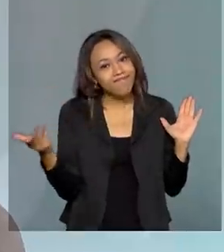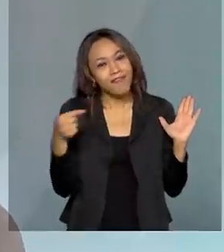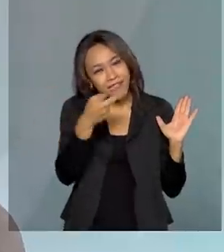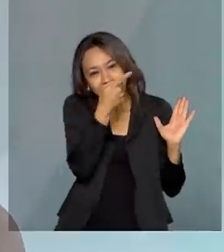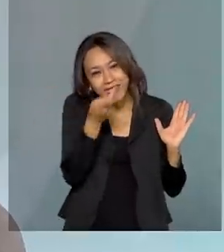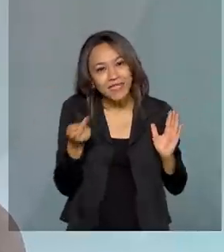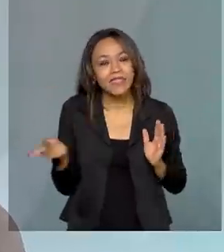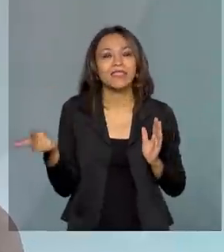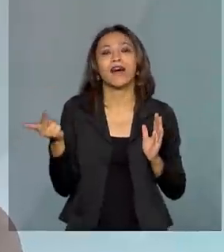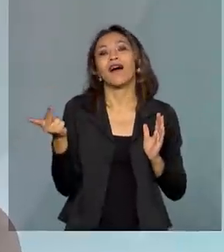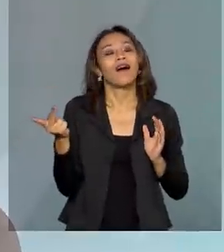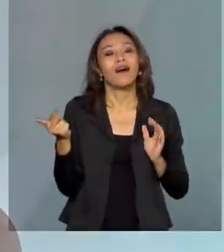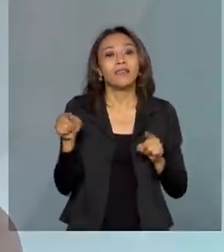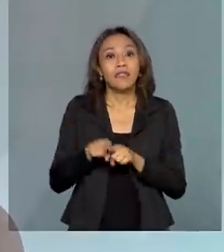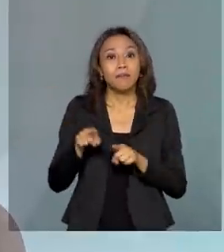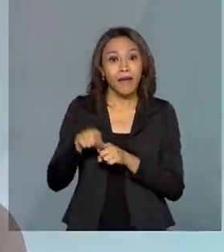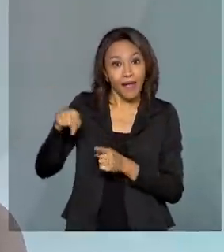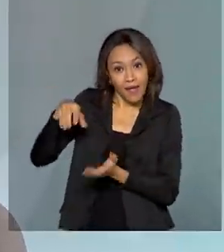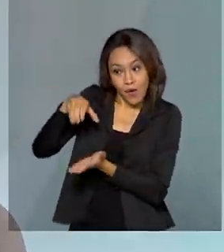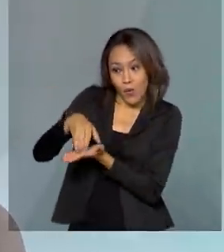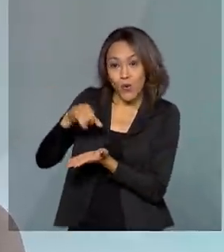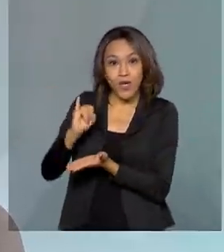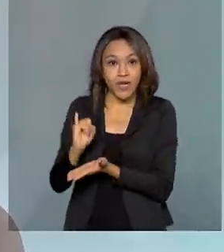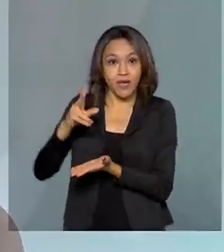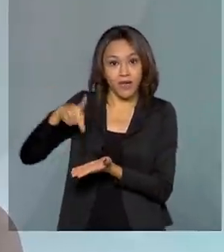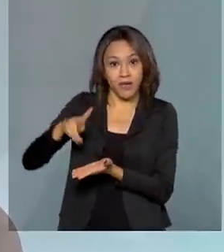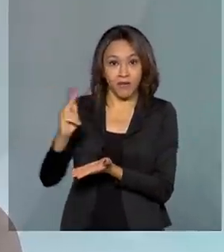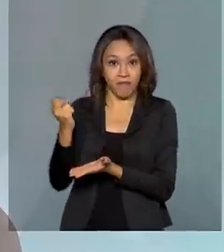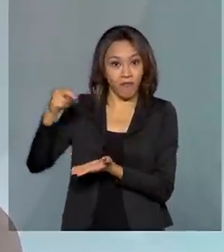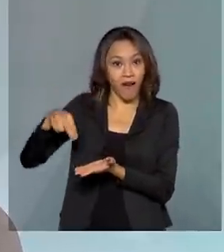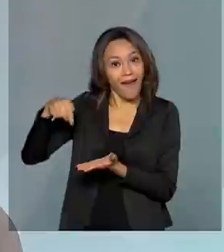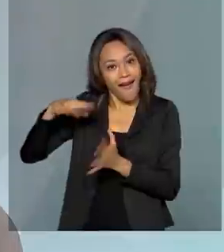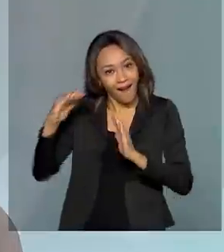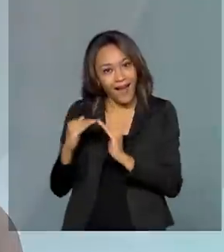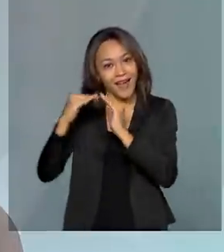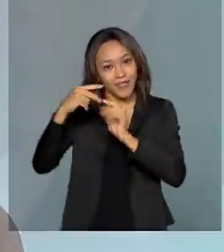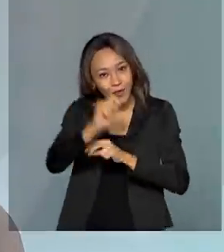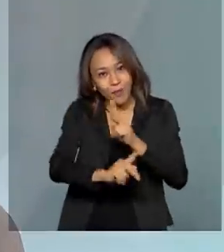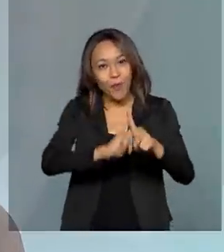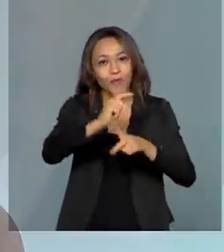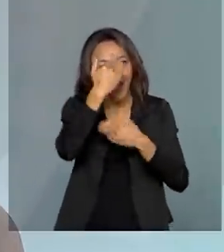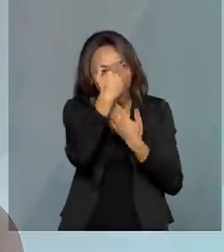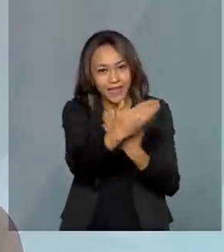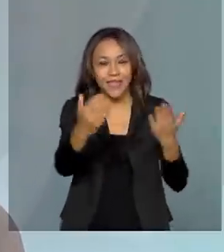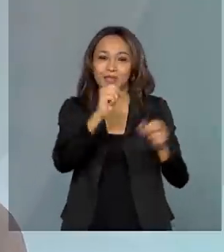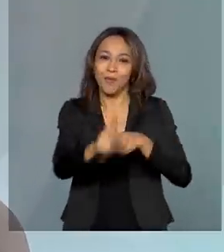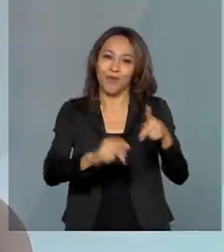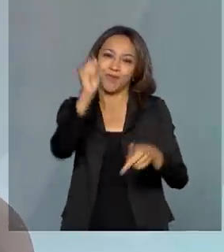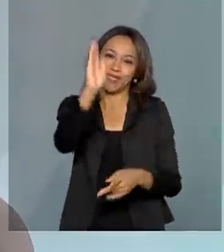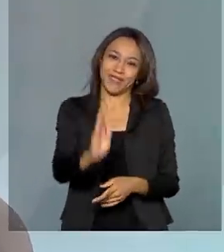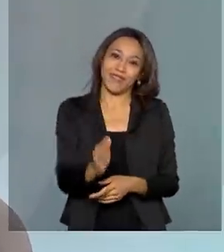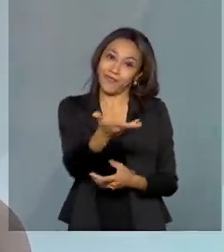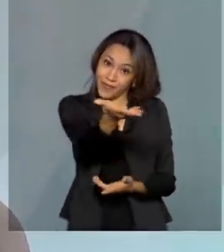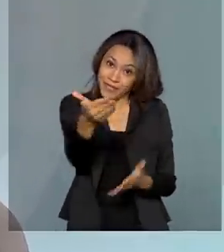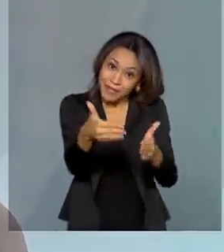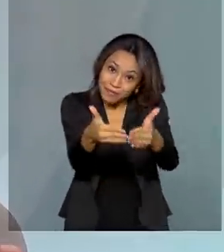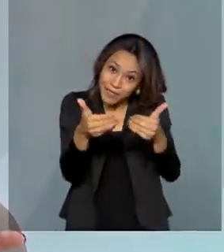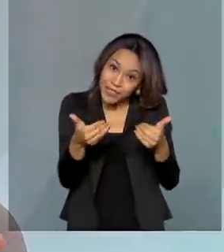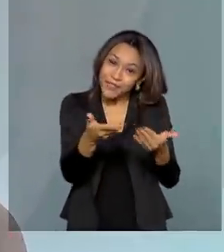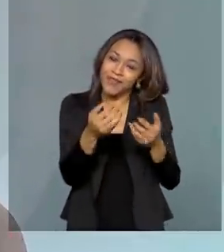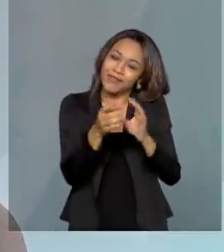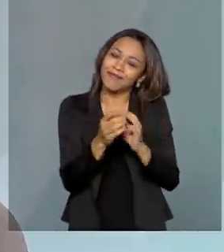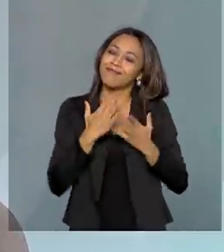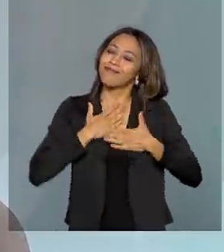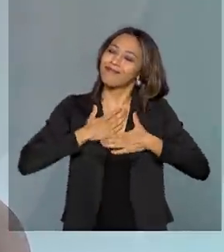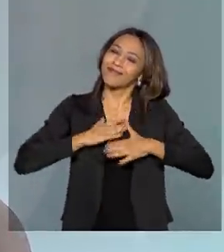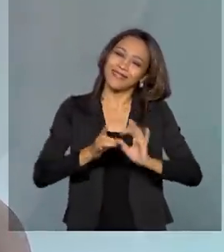visita. O IFAM é a casa do povo. A gente agradece a todos os brasileiros e pede que vocês possam ficar à